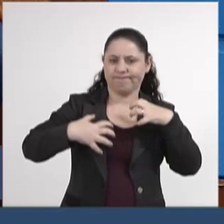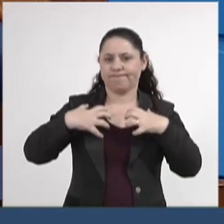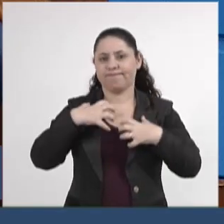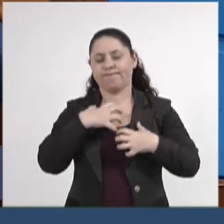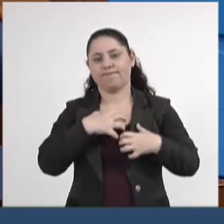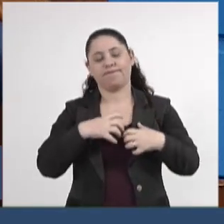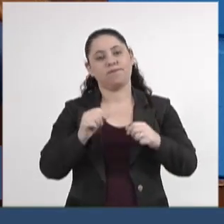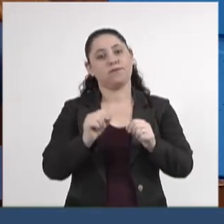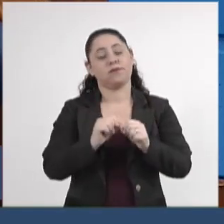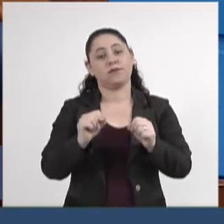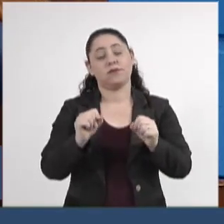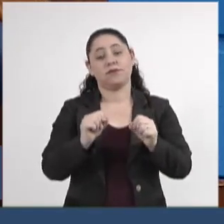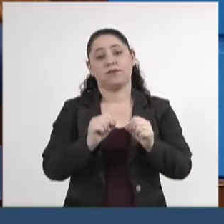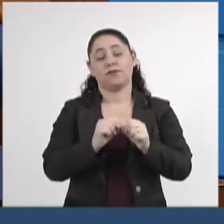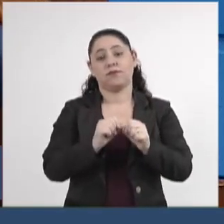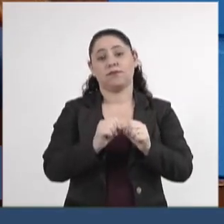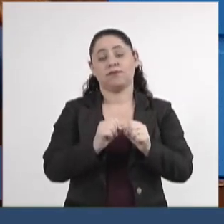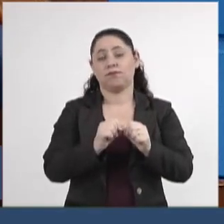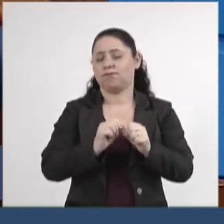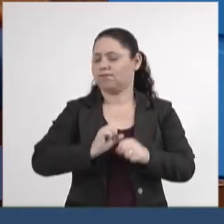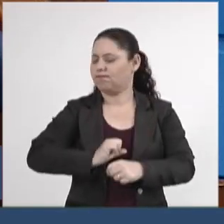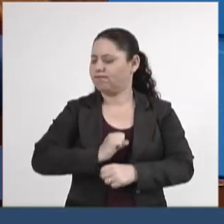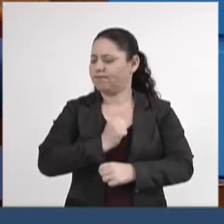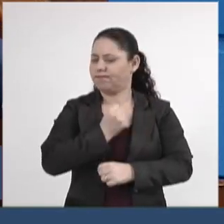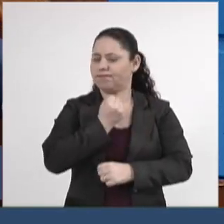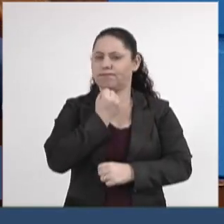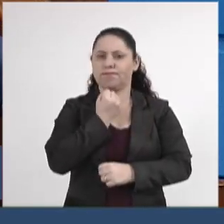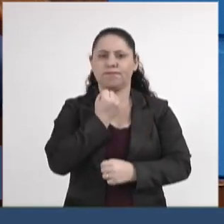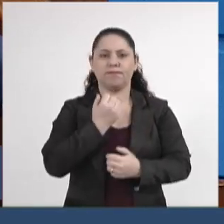causam indignação.